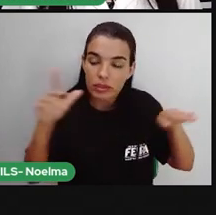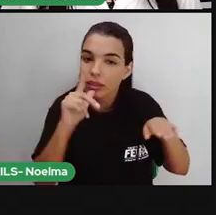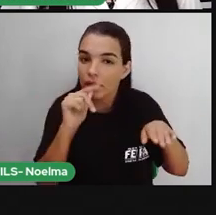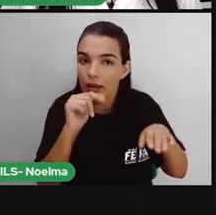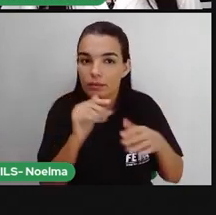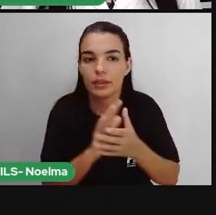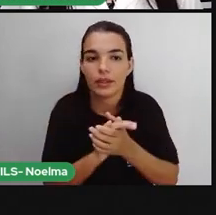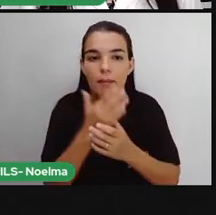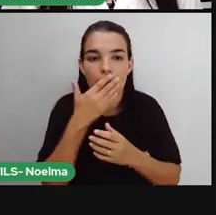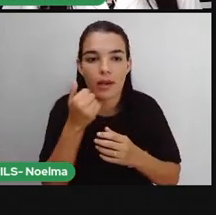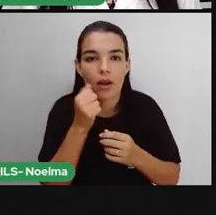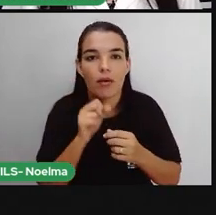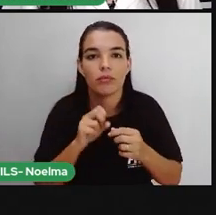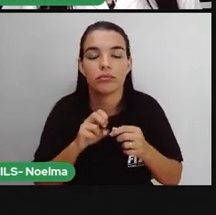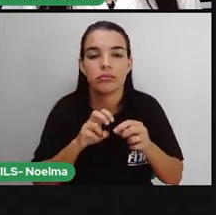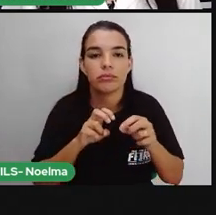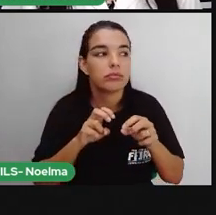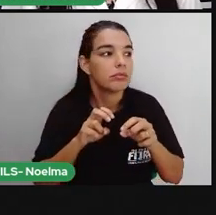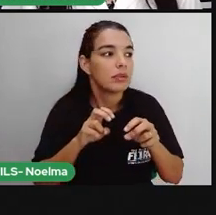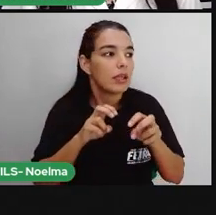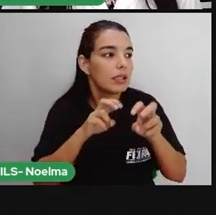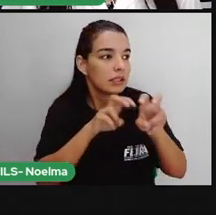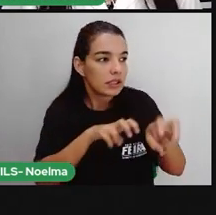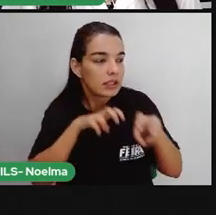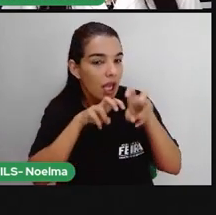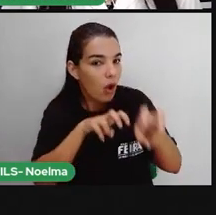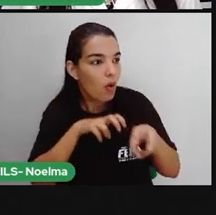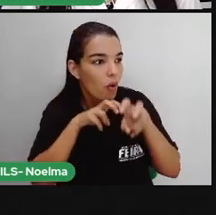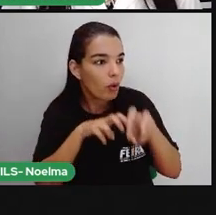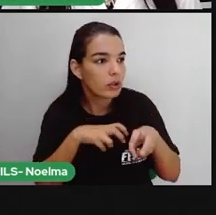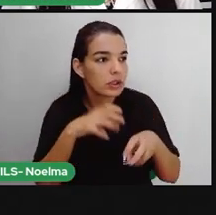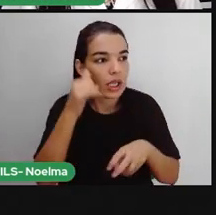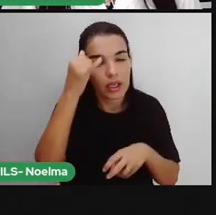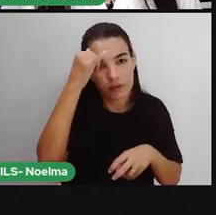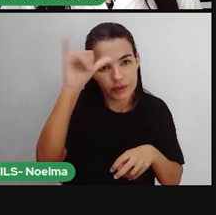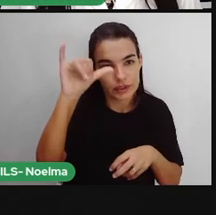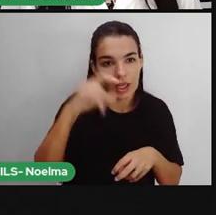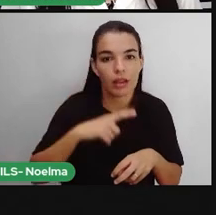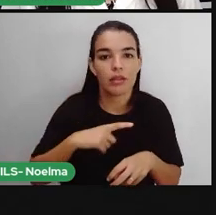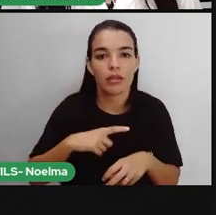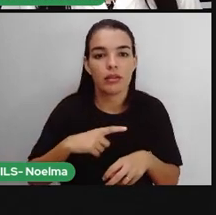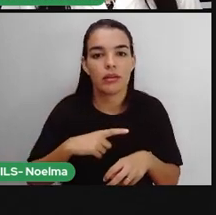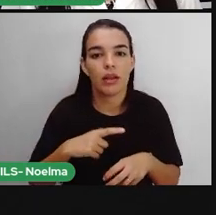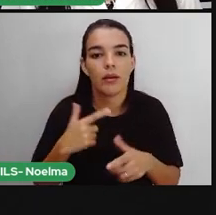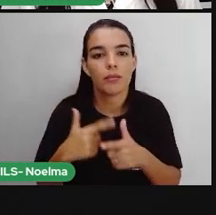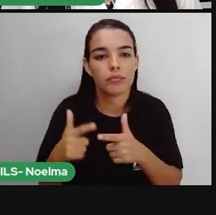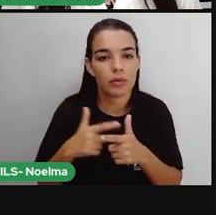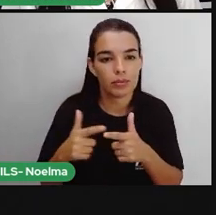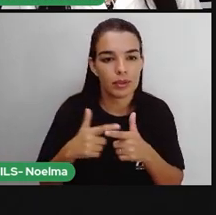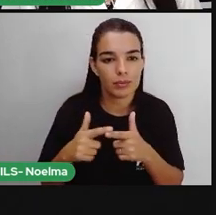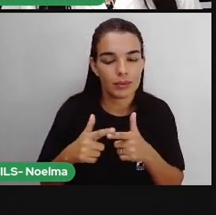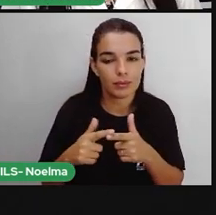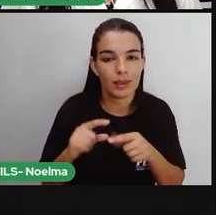devido à inundação, muitas áreas possuem baixa fertilidade. O que leva o uso de